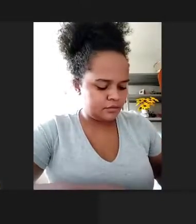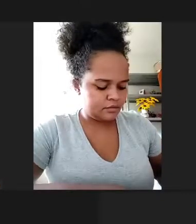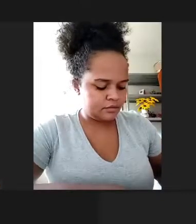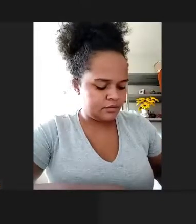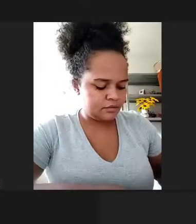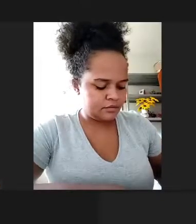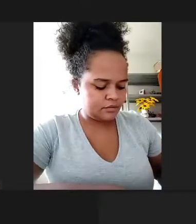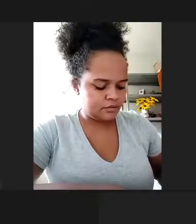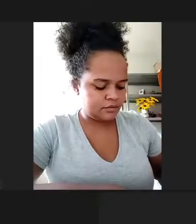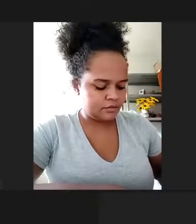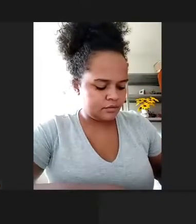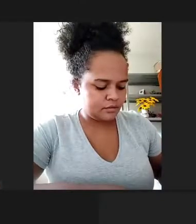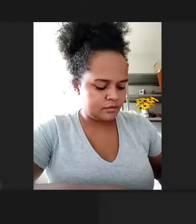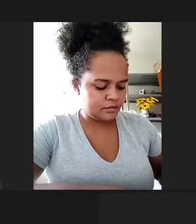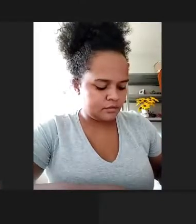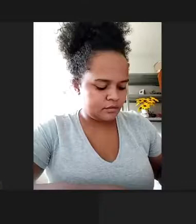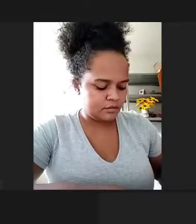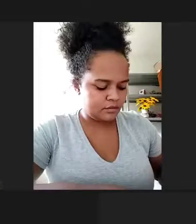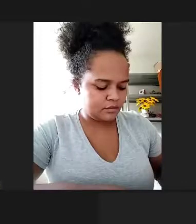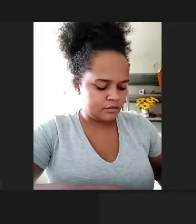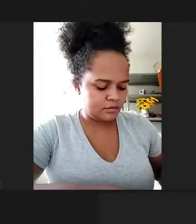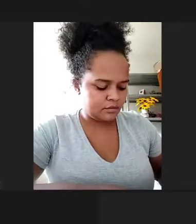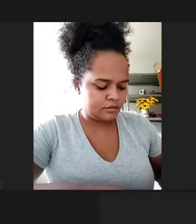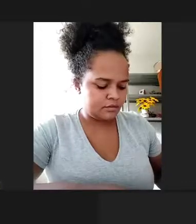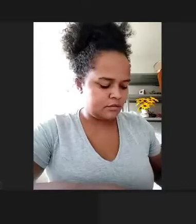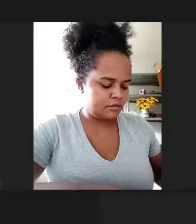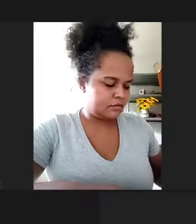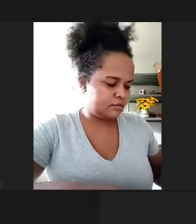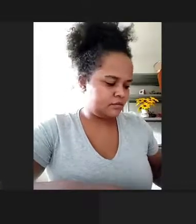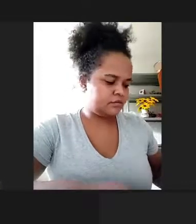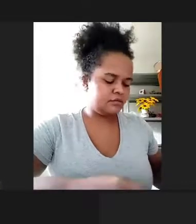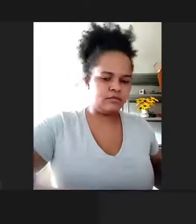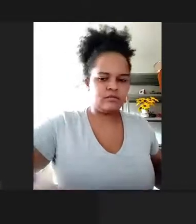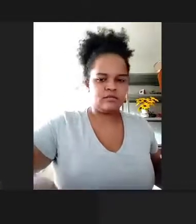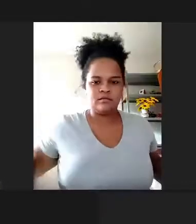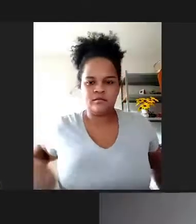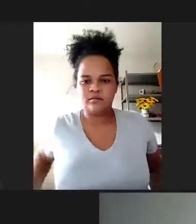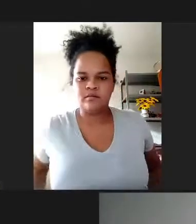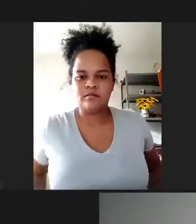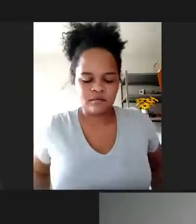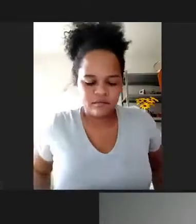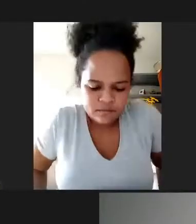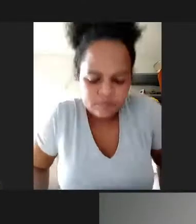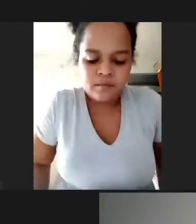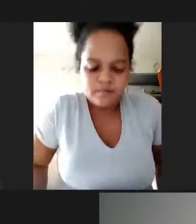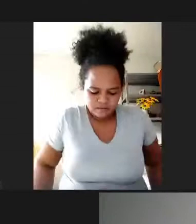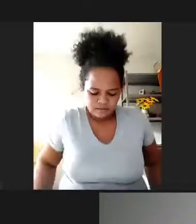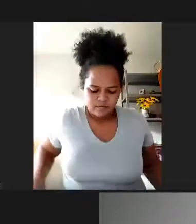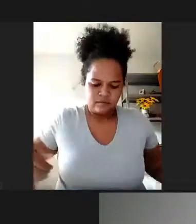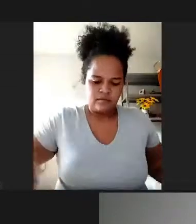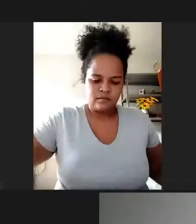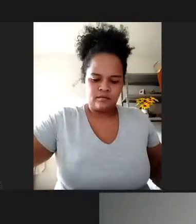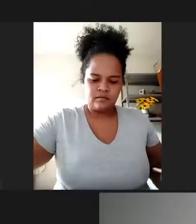adicional especial no orçamento programa do município por excesso de arrecadação tendo em vista o valor recebido do Governo